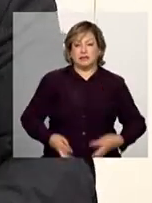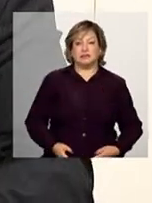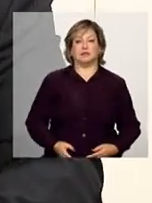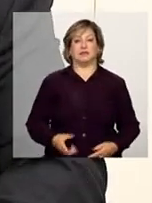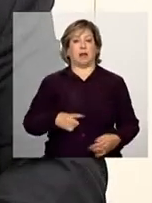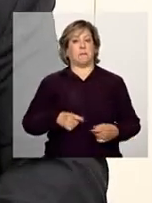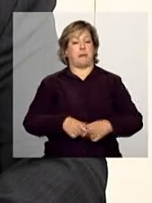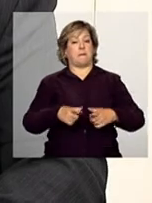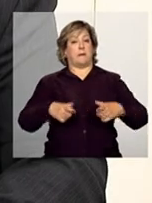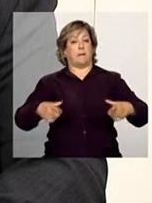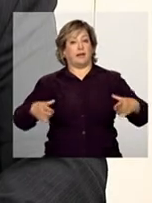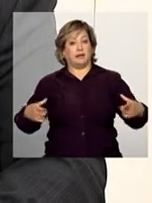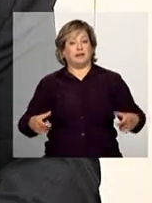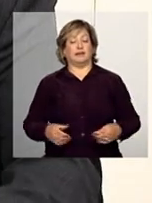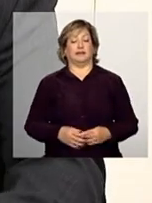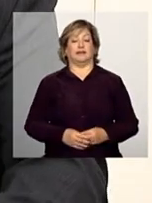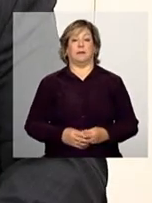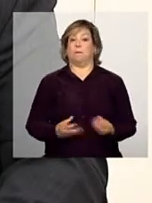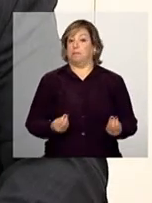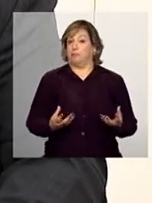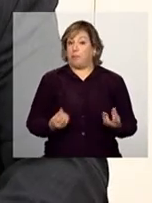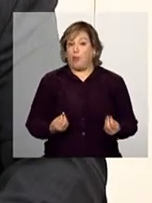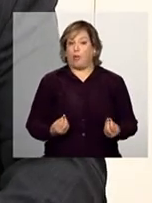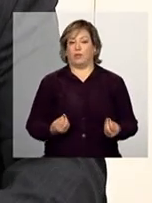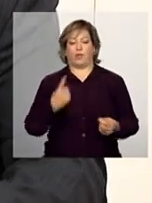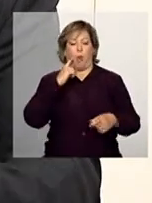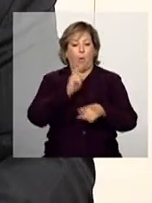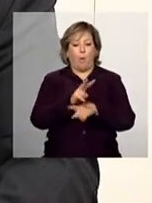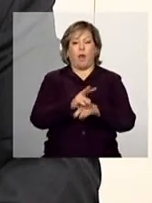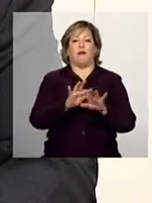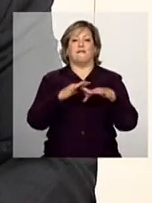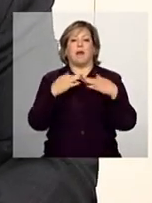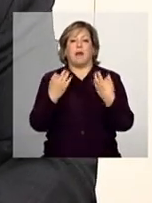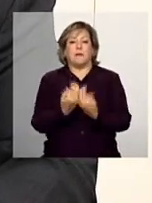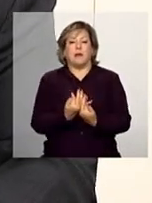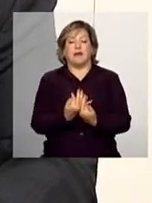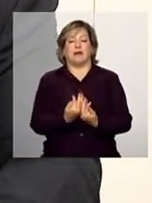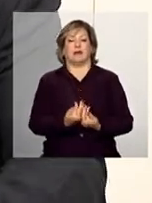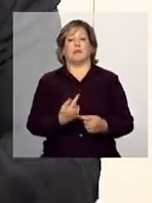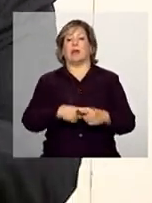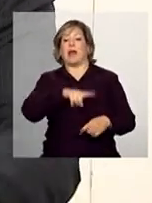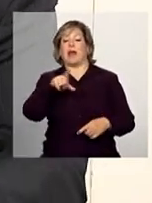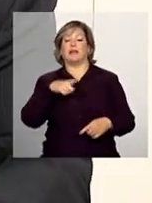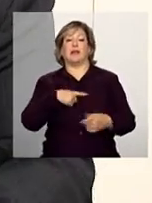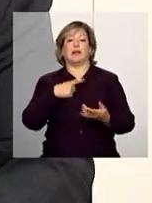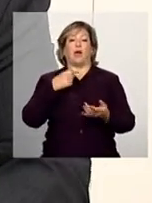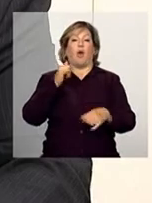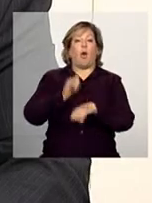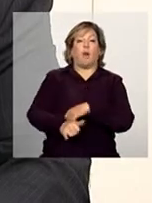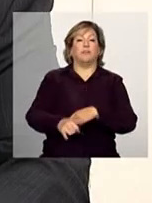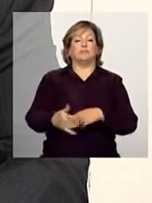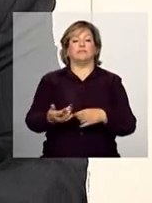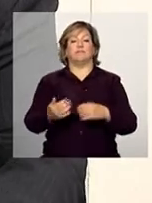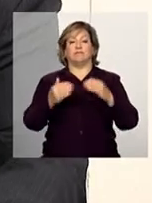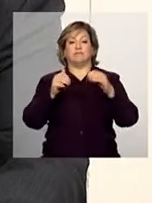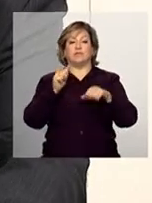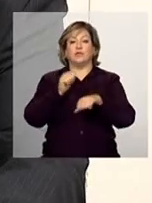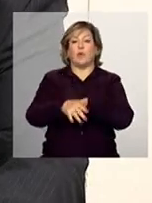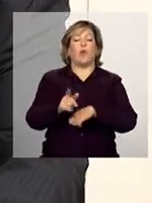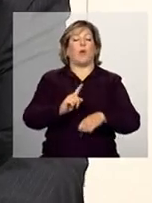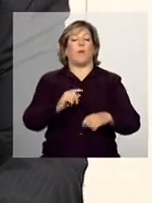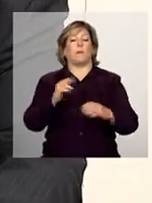crescendo muito o acompanhamento familiar das famílias em descumprimentos. Estão se utilizando